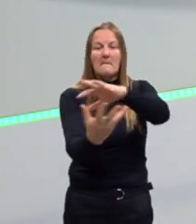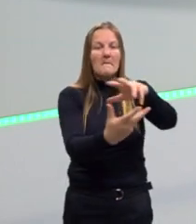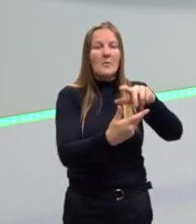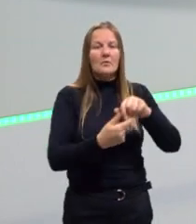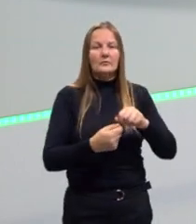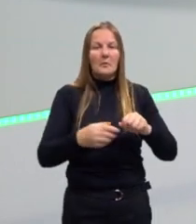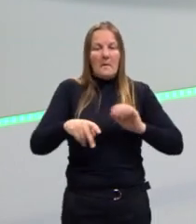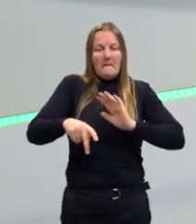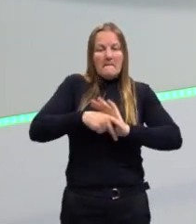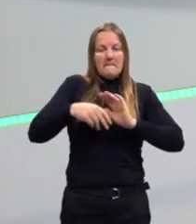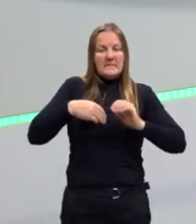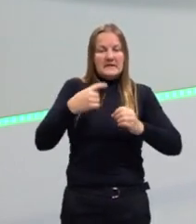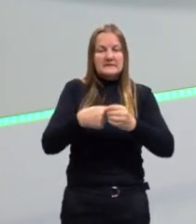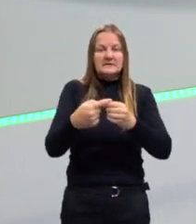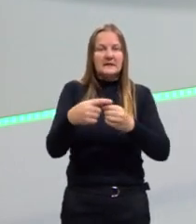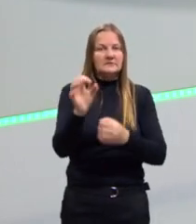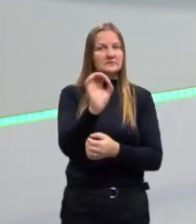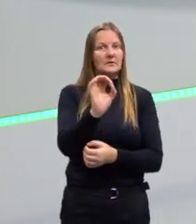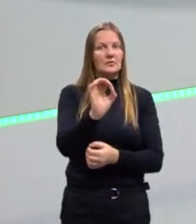minha cidade, é no Brasil.